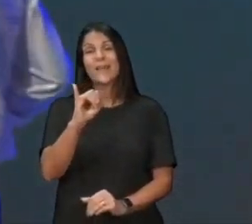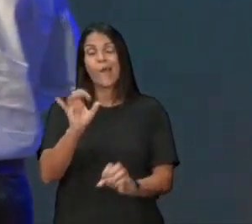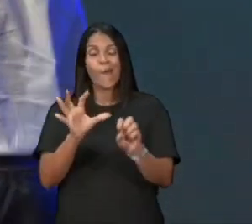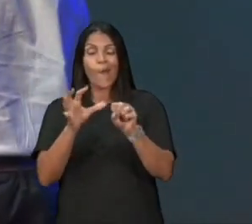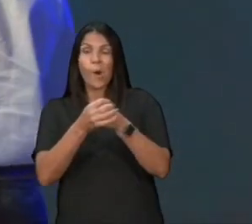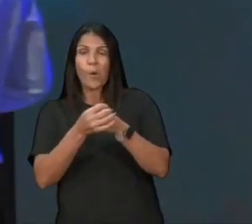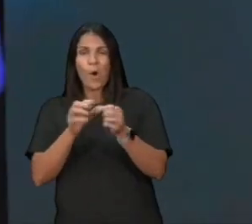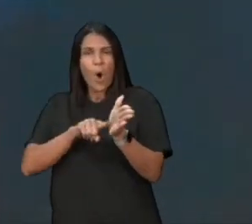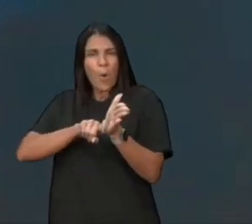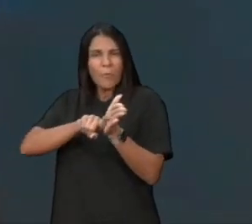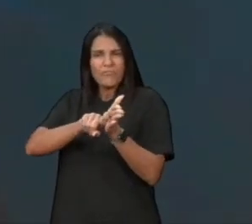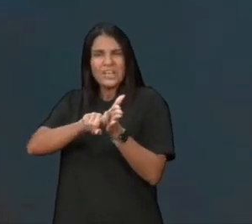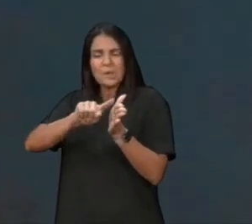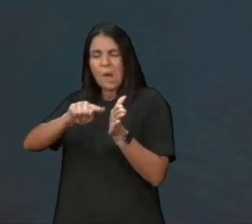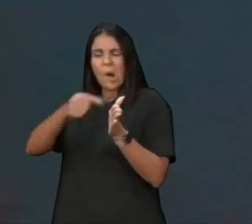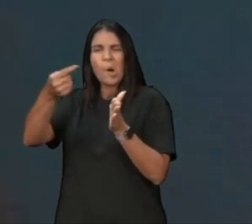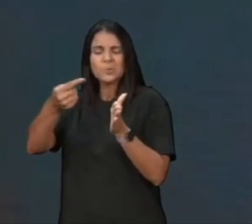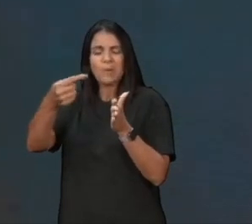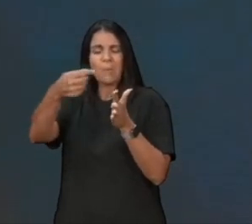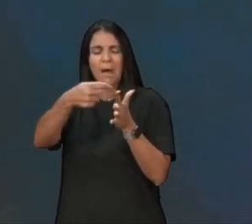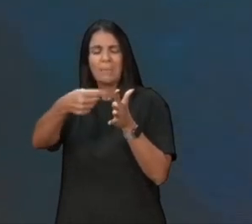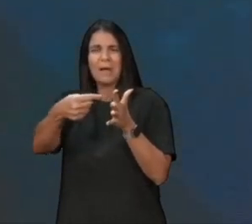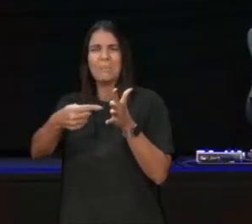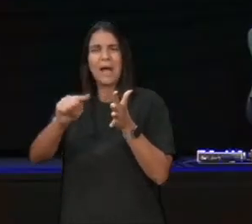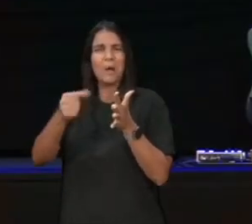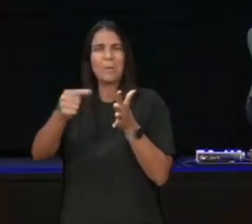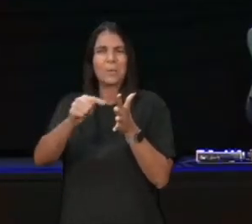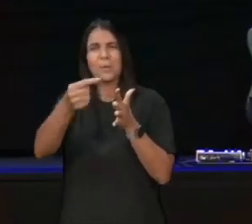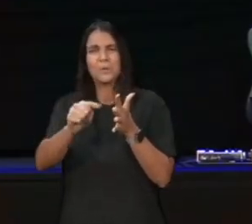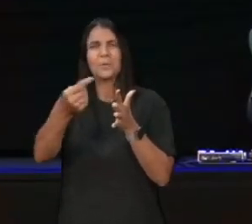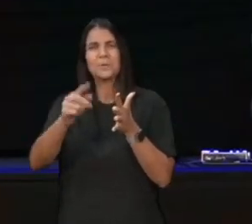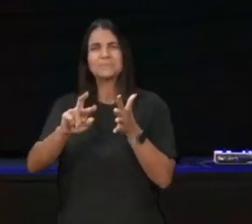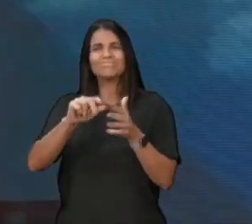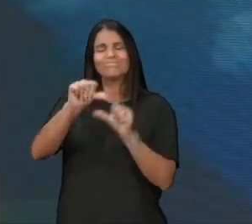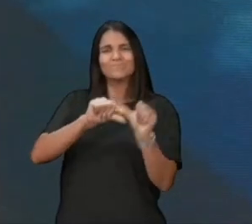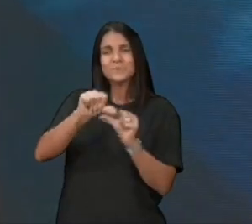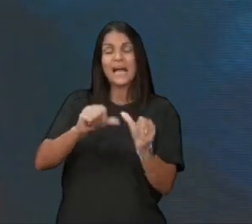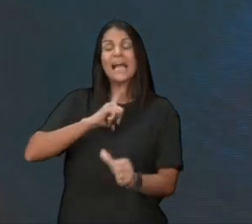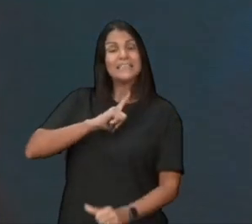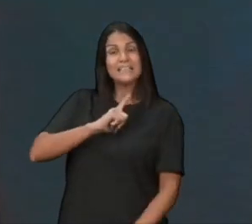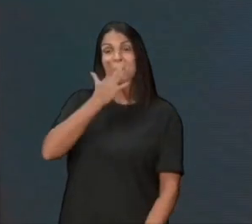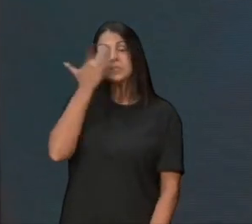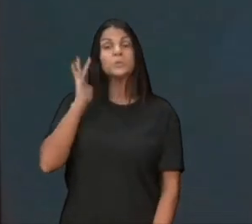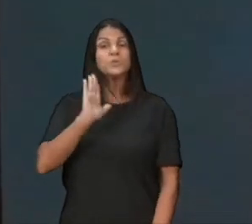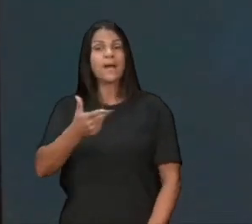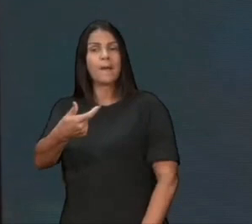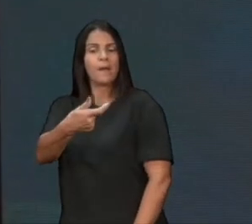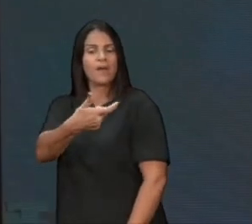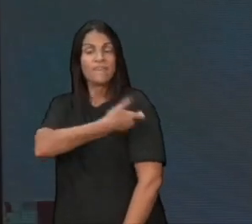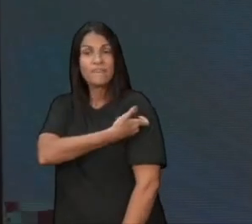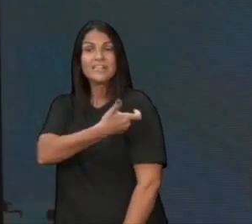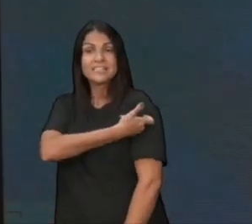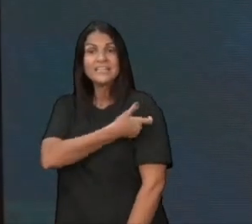vacina vai ter 100% de resultado para essa nova cepa, tem gente que já tomou as duas vacinas, as duas doses